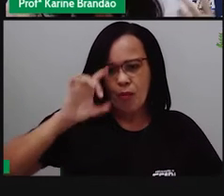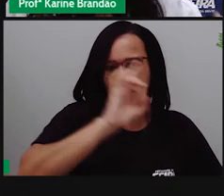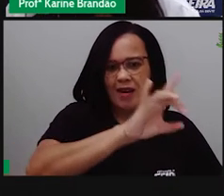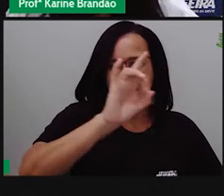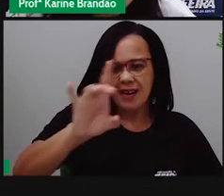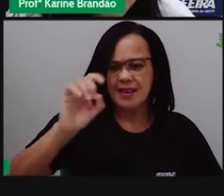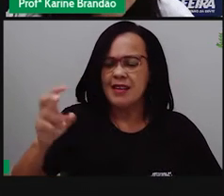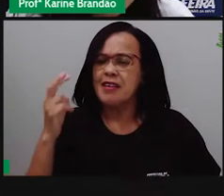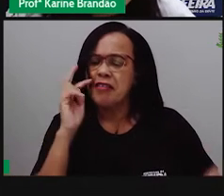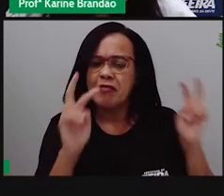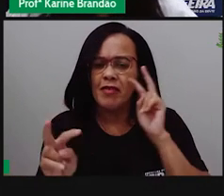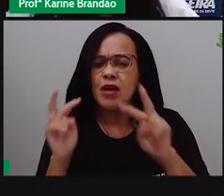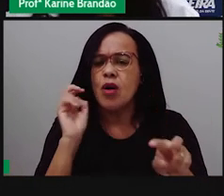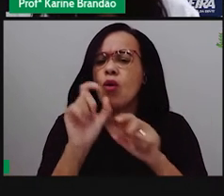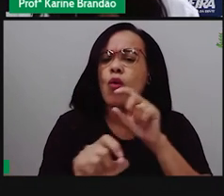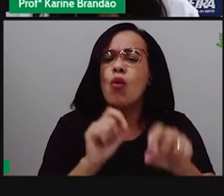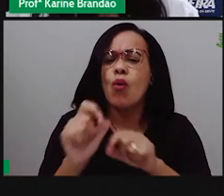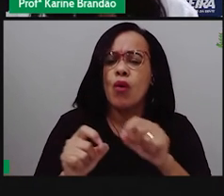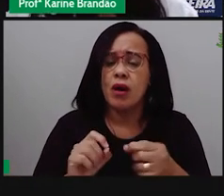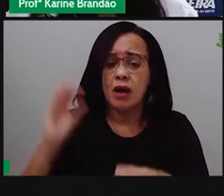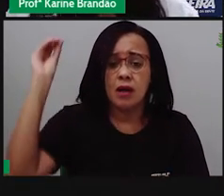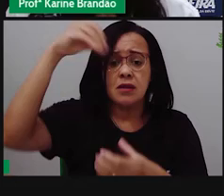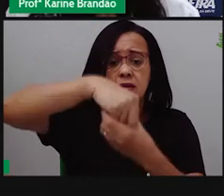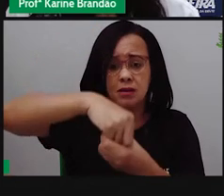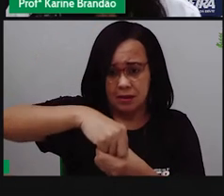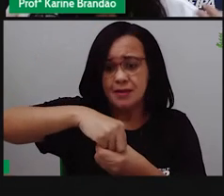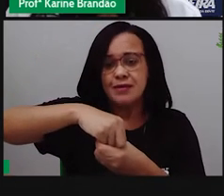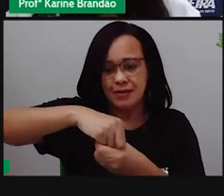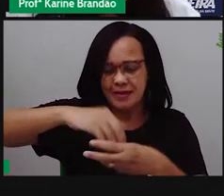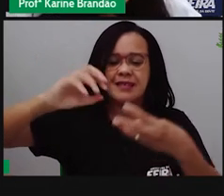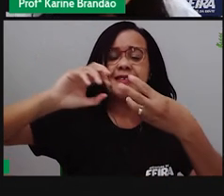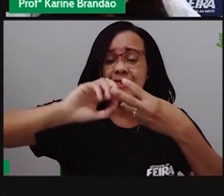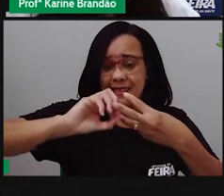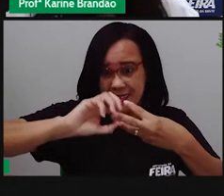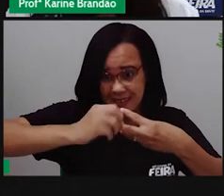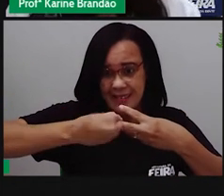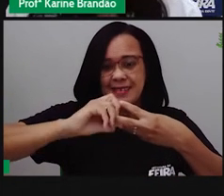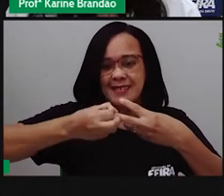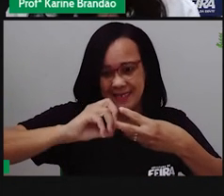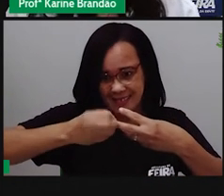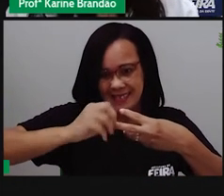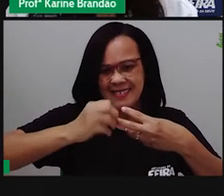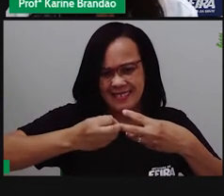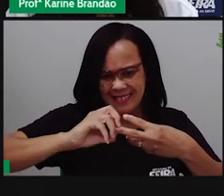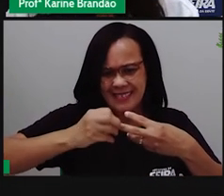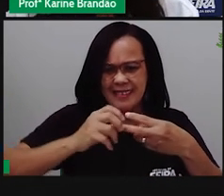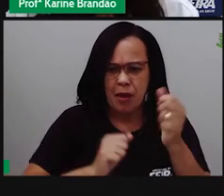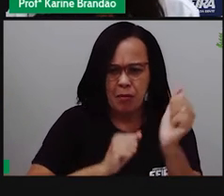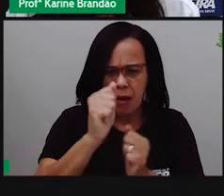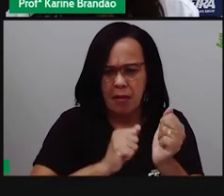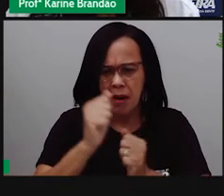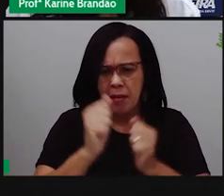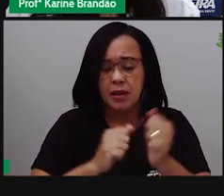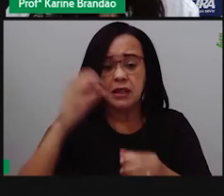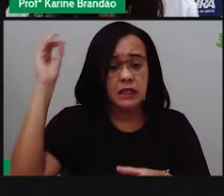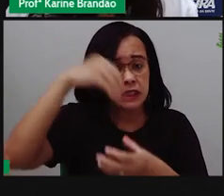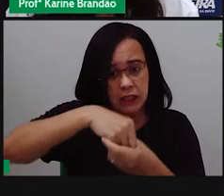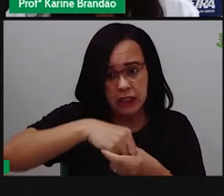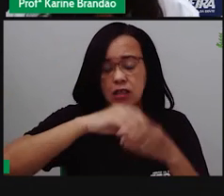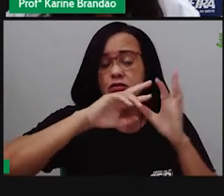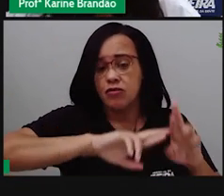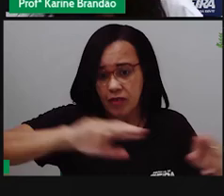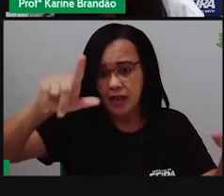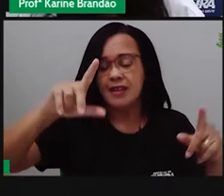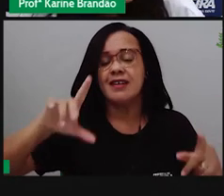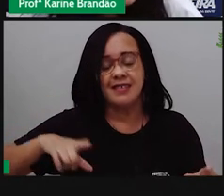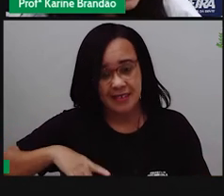diversidade de células no nosso corpo, né, que tem funções diferentes. Se a gente vai para o nosso DNA, a gente também